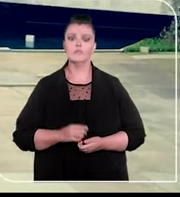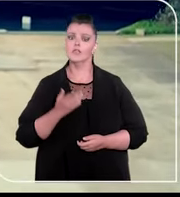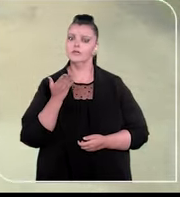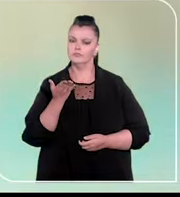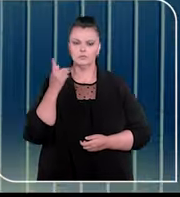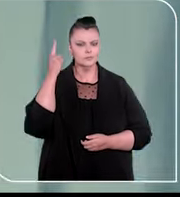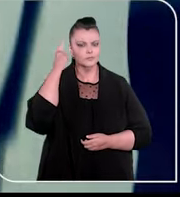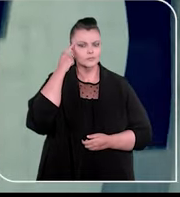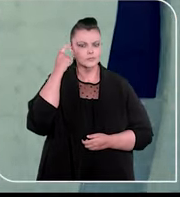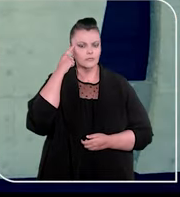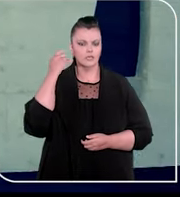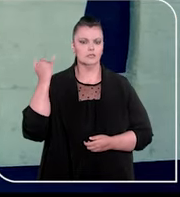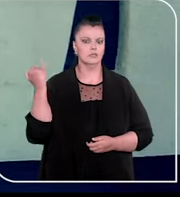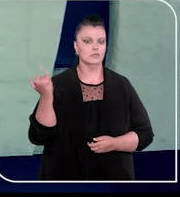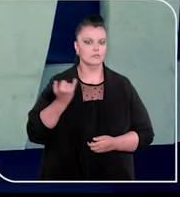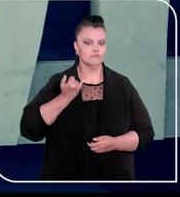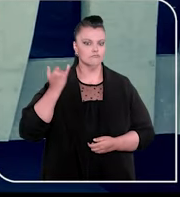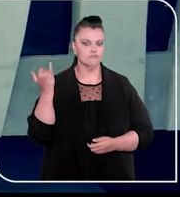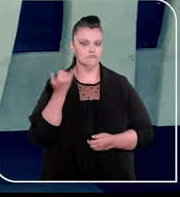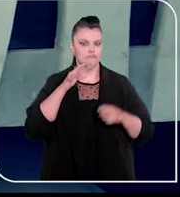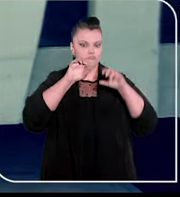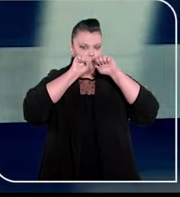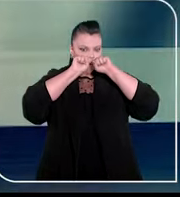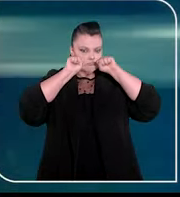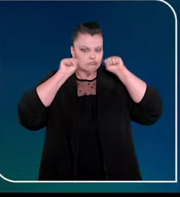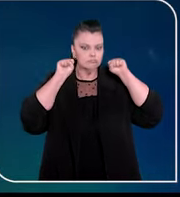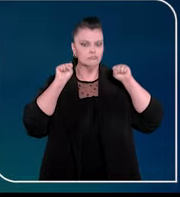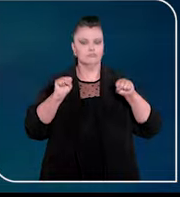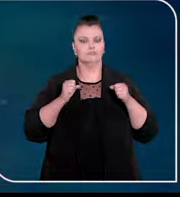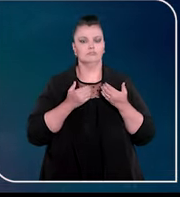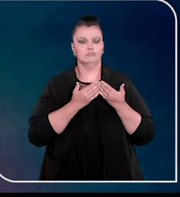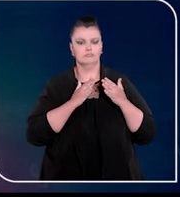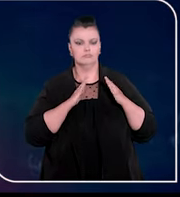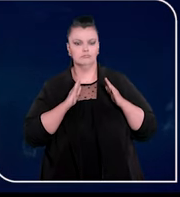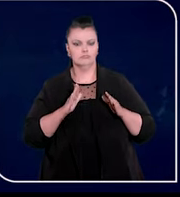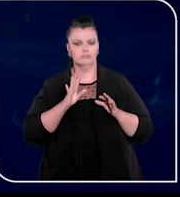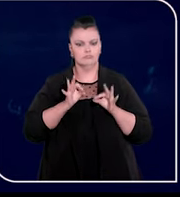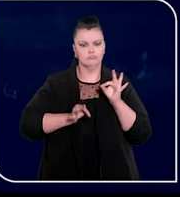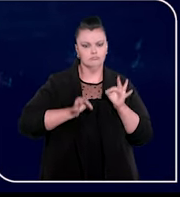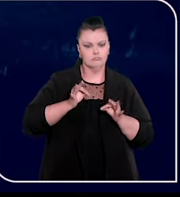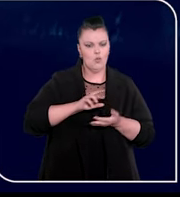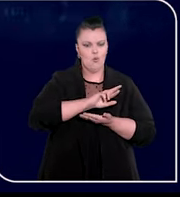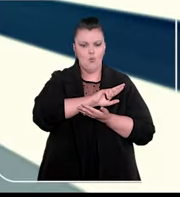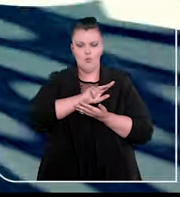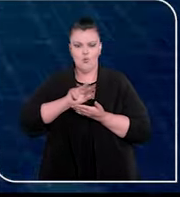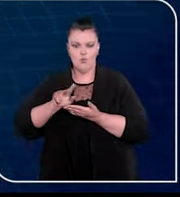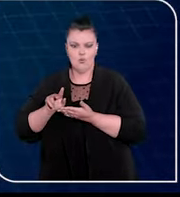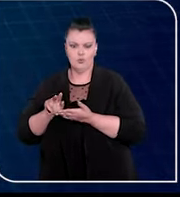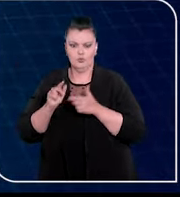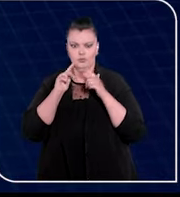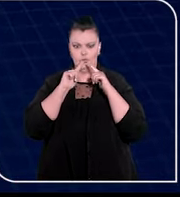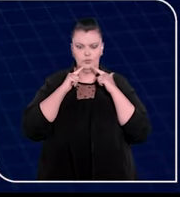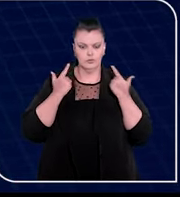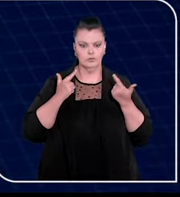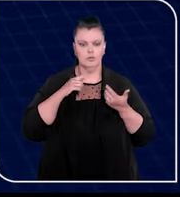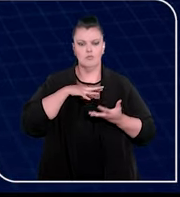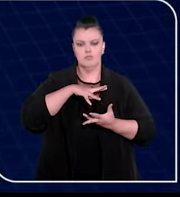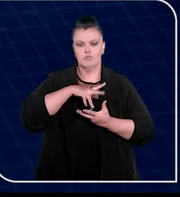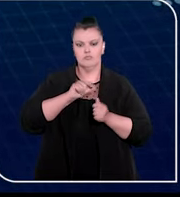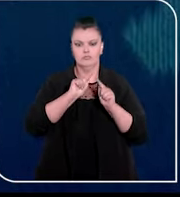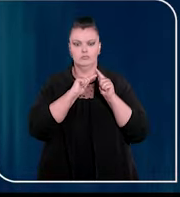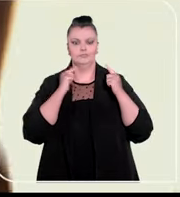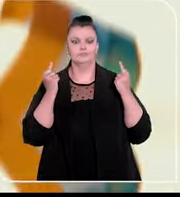Você já parou para pensar na importância de um tribunal disponibilizar seus julgados em outros idiomas? Em um mundo